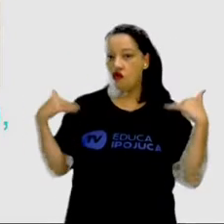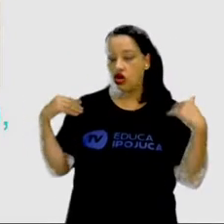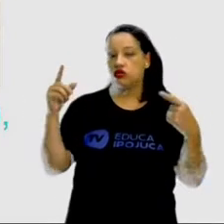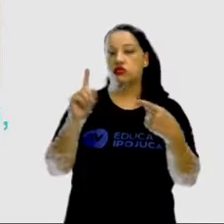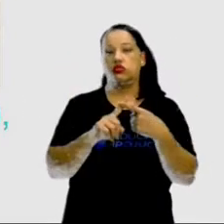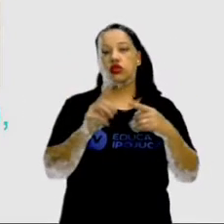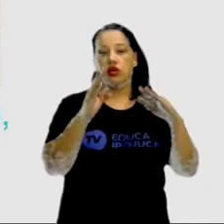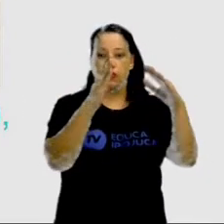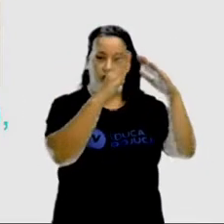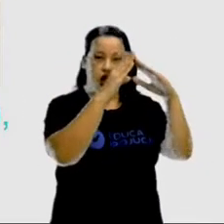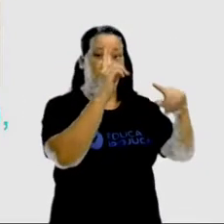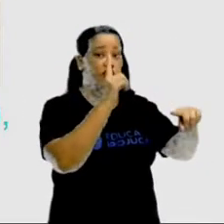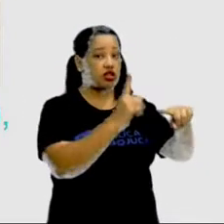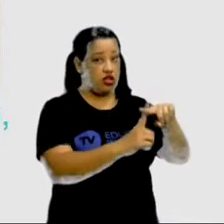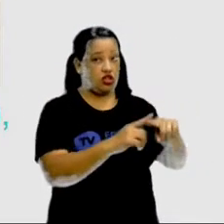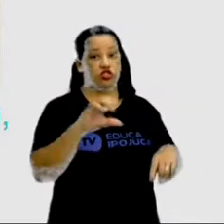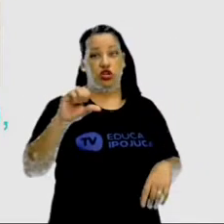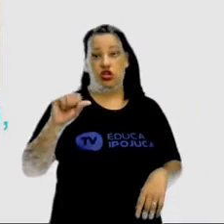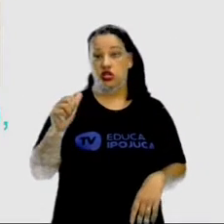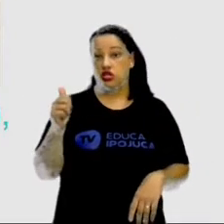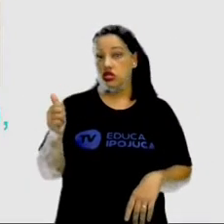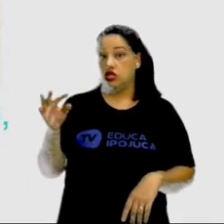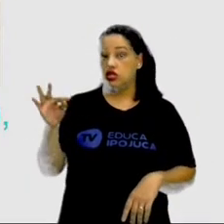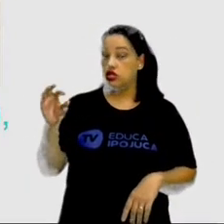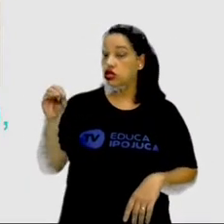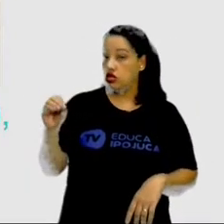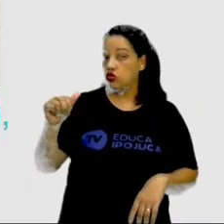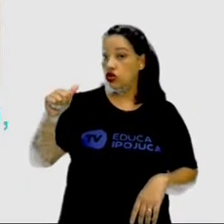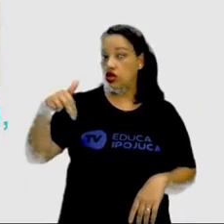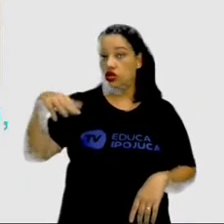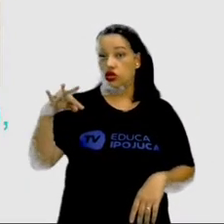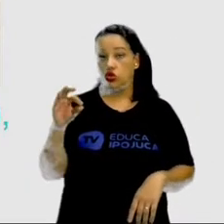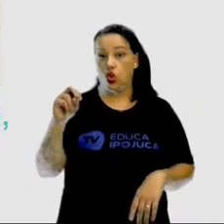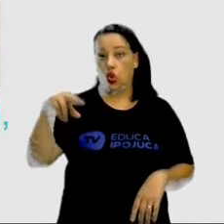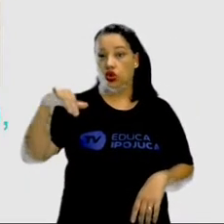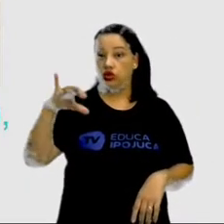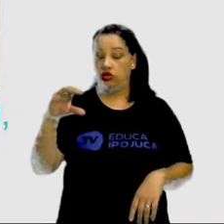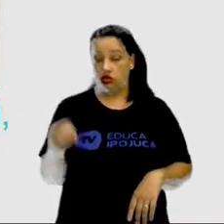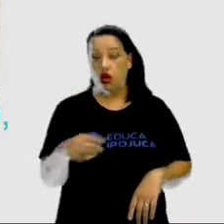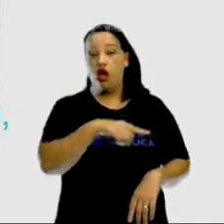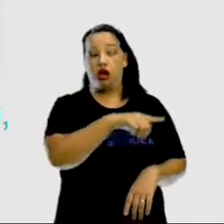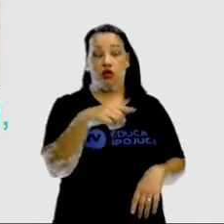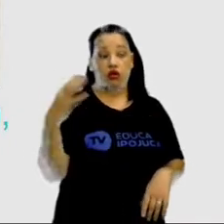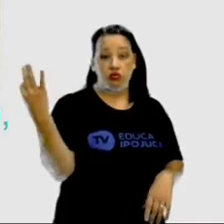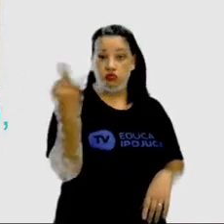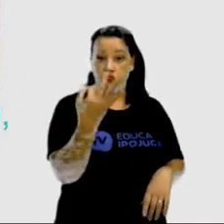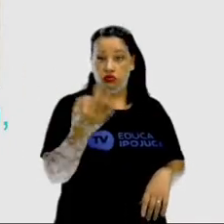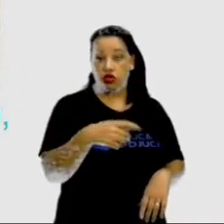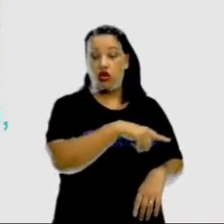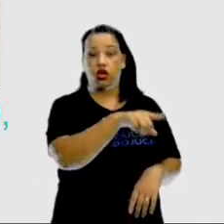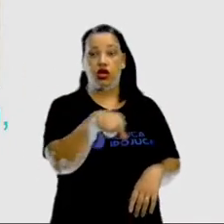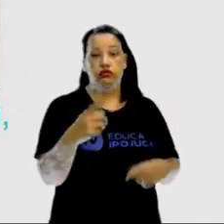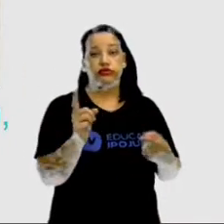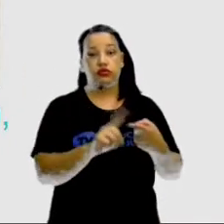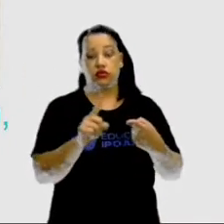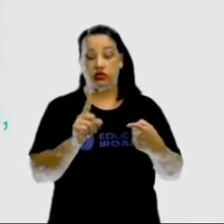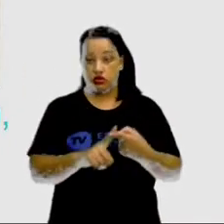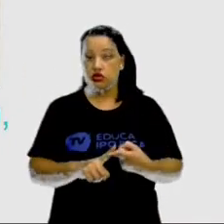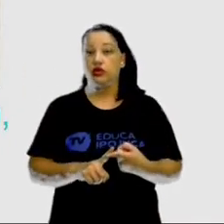Antônio em Ipojuca. Então esse belíssimo convento, a belíssima igreja de Santo Antônio, eles são também